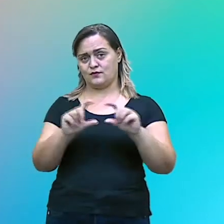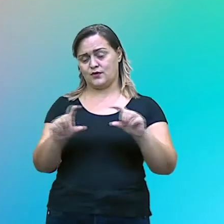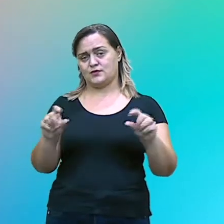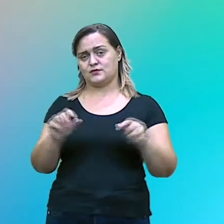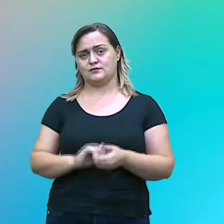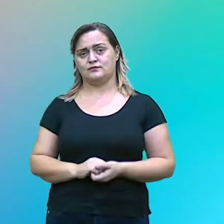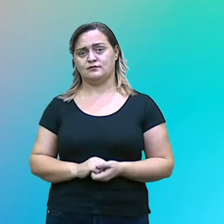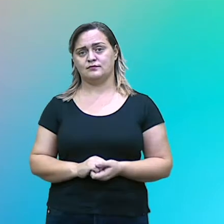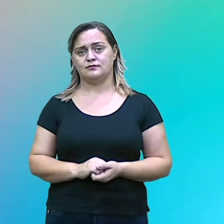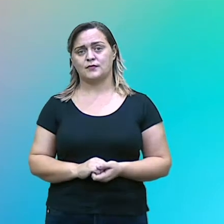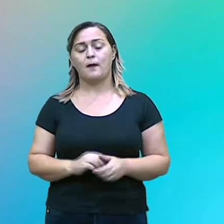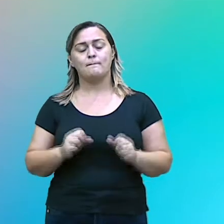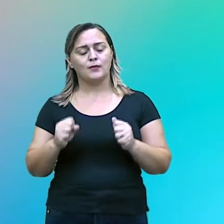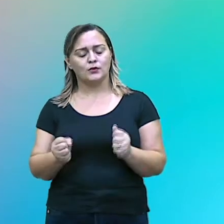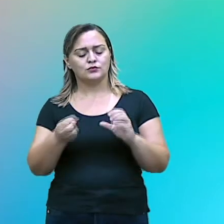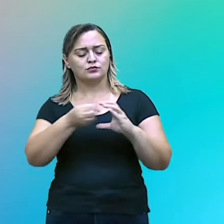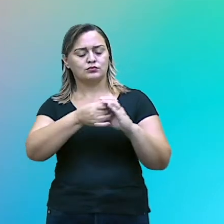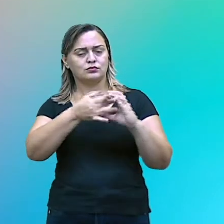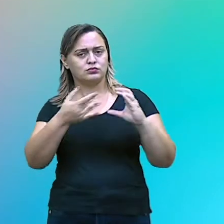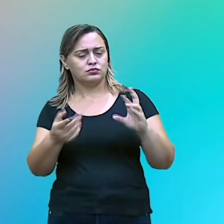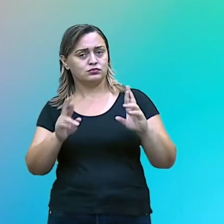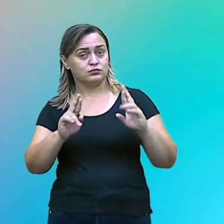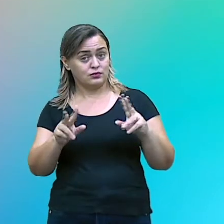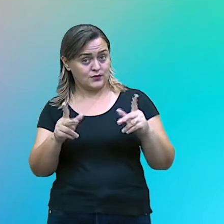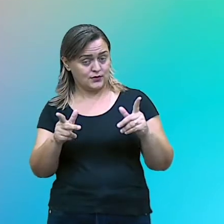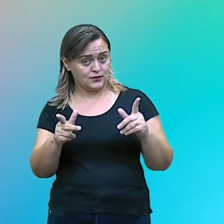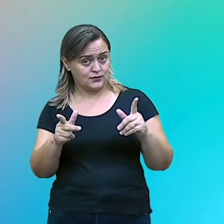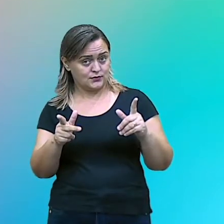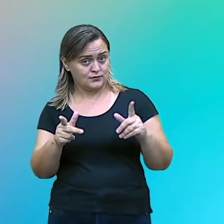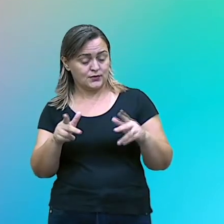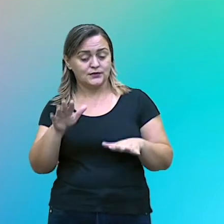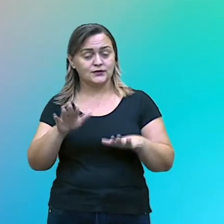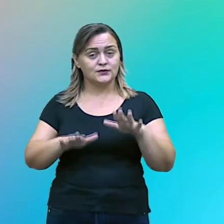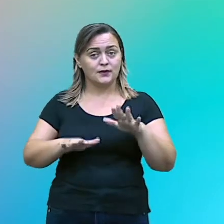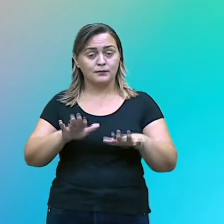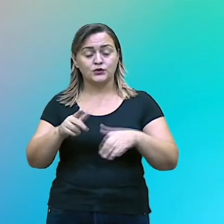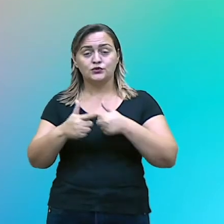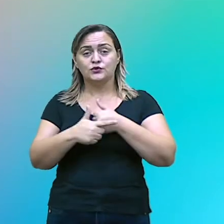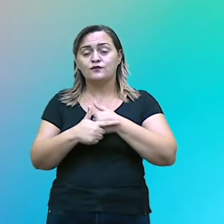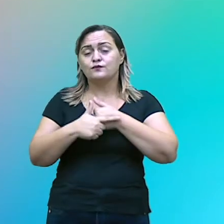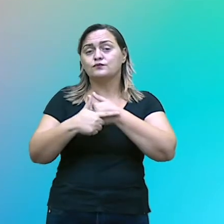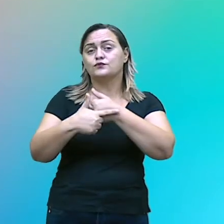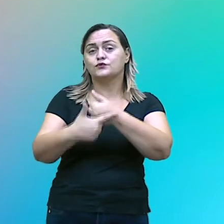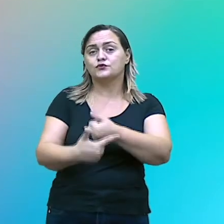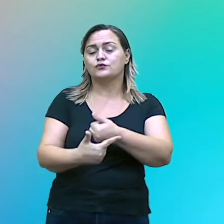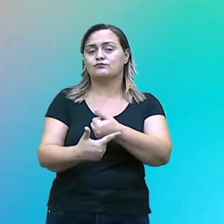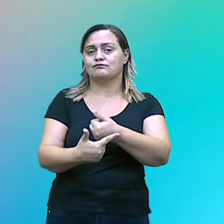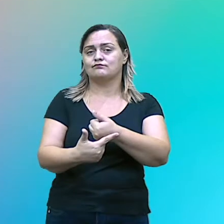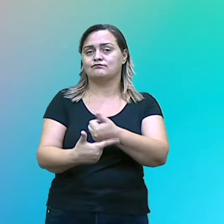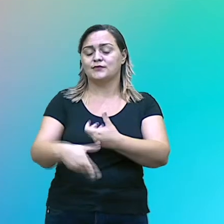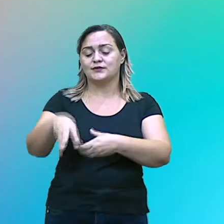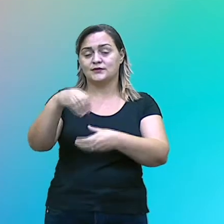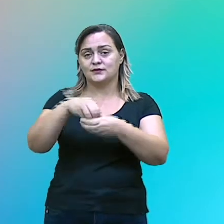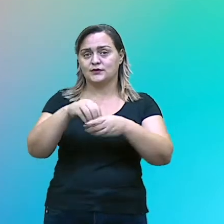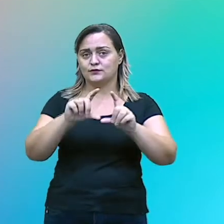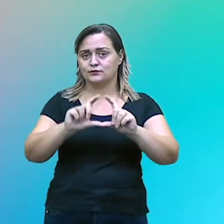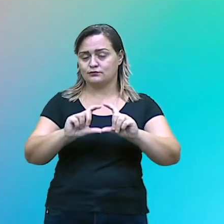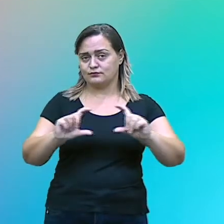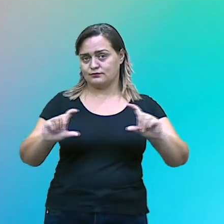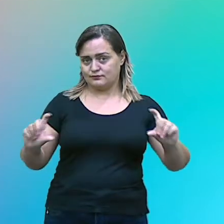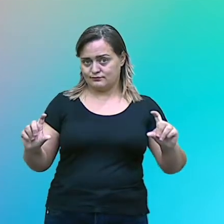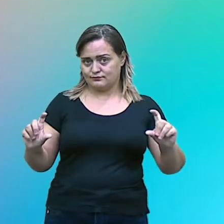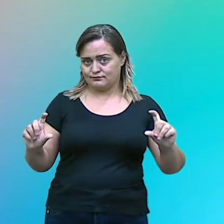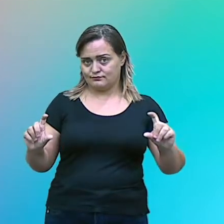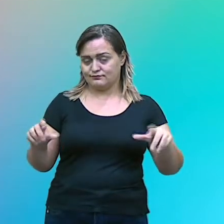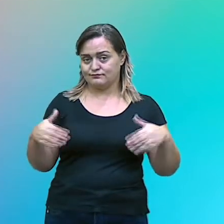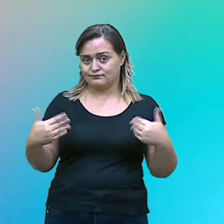pode ser classificado de forma diferente, de acordo com a função que ele vai desempenhar na oração. Assim,